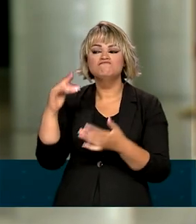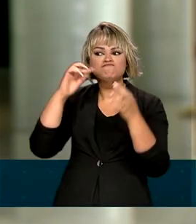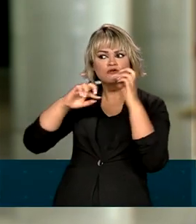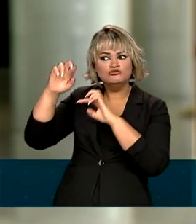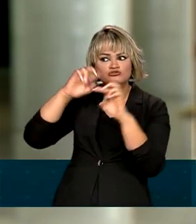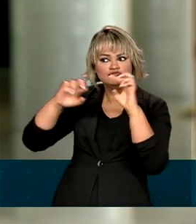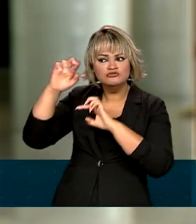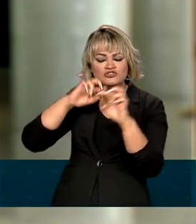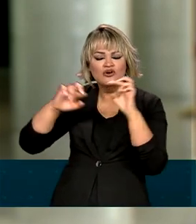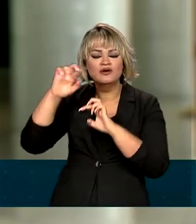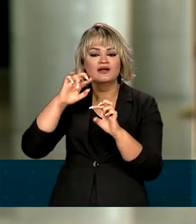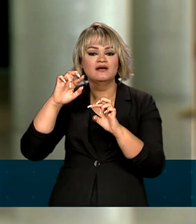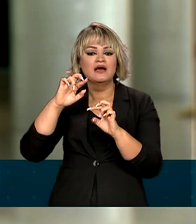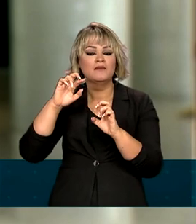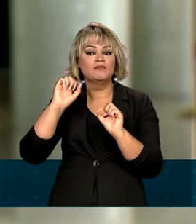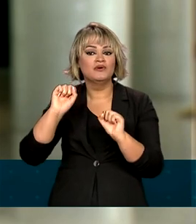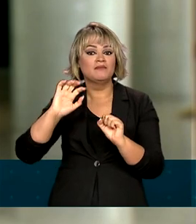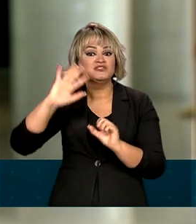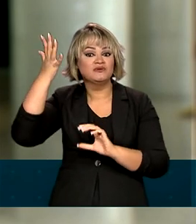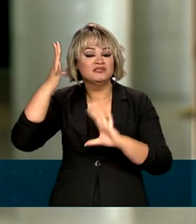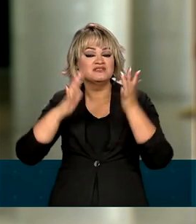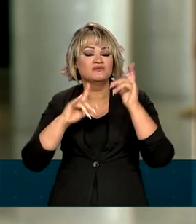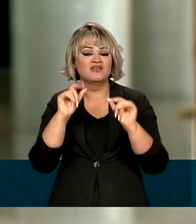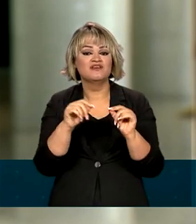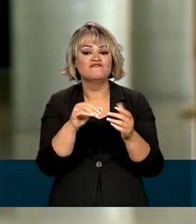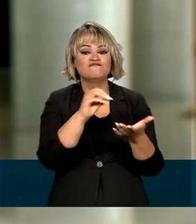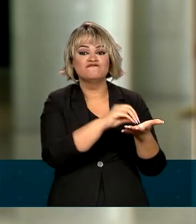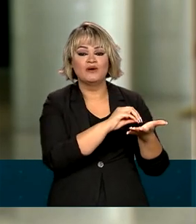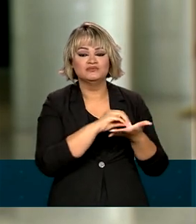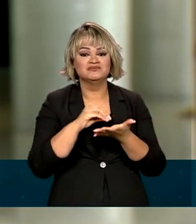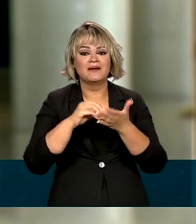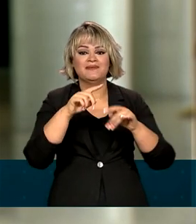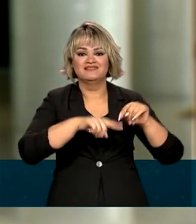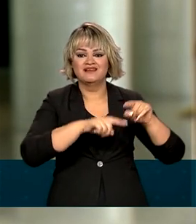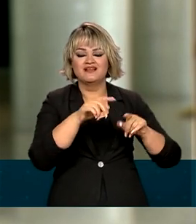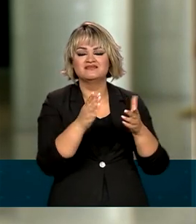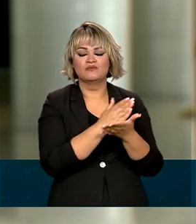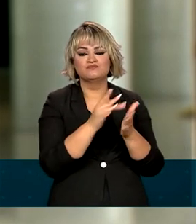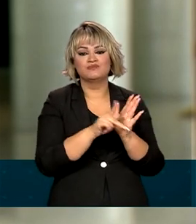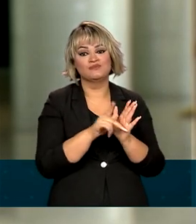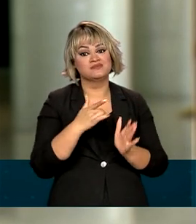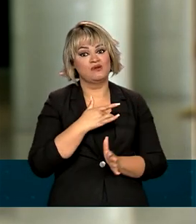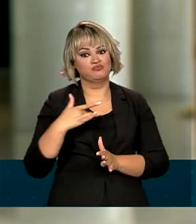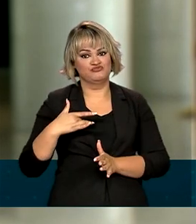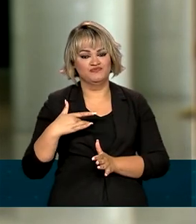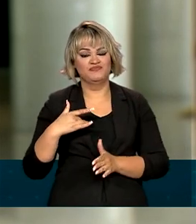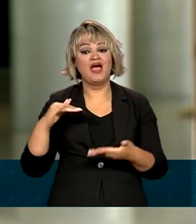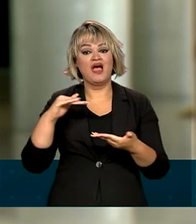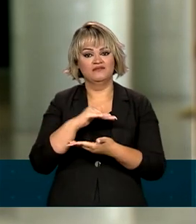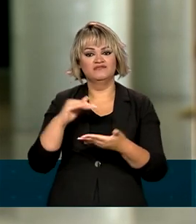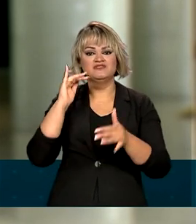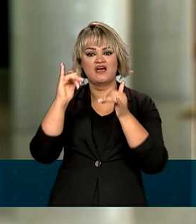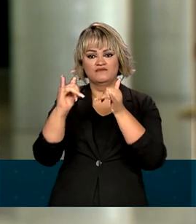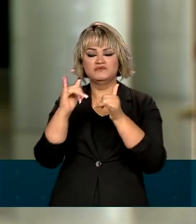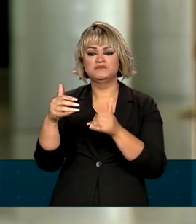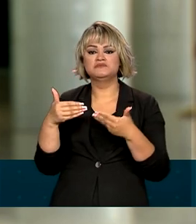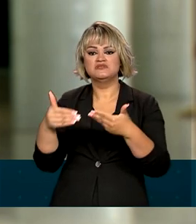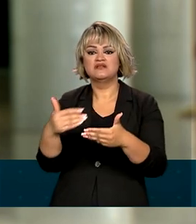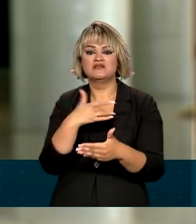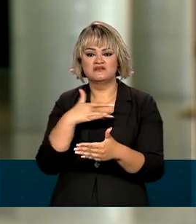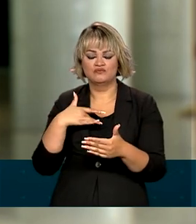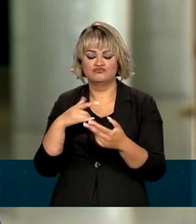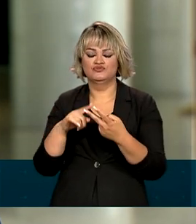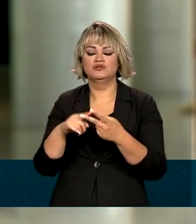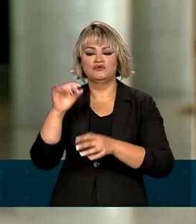monitora possíveis casos de desabastecimento de suprimentos de saúde. A Anvisa alertou o Ministério da Saúde, da